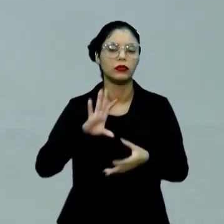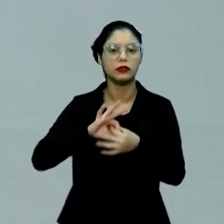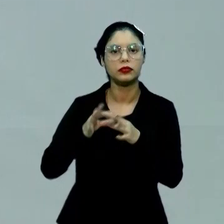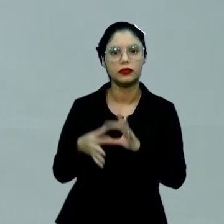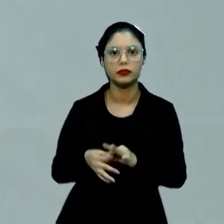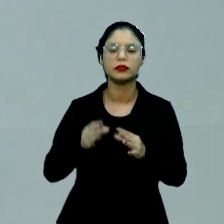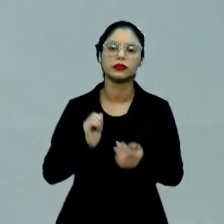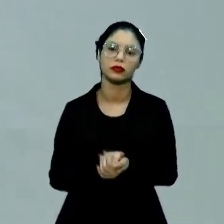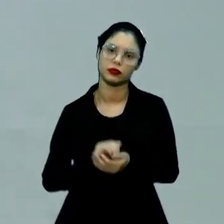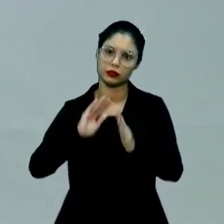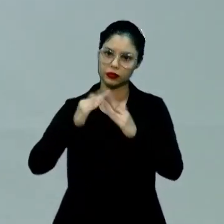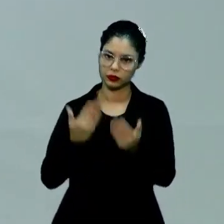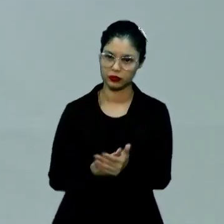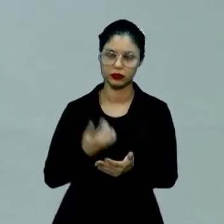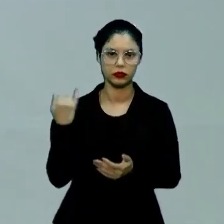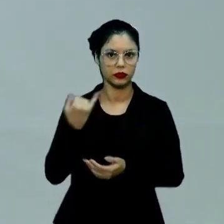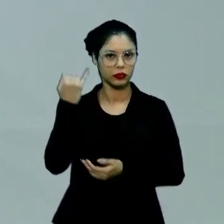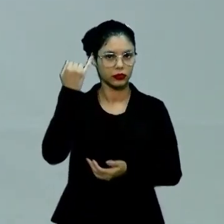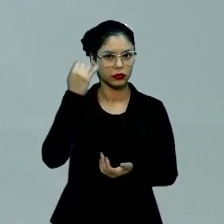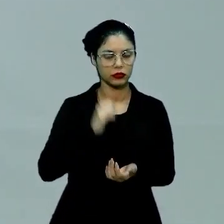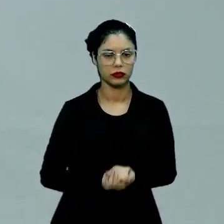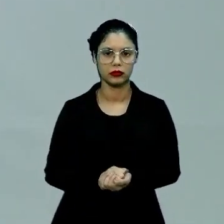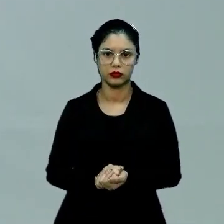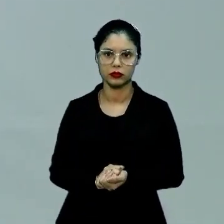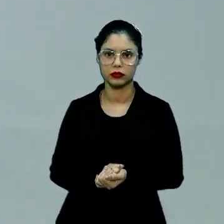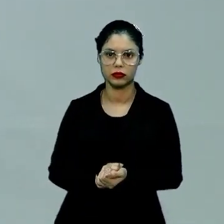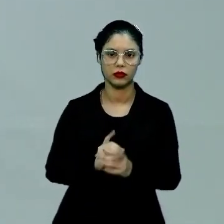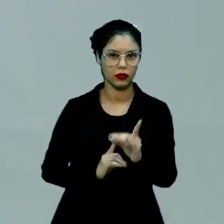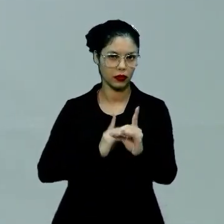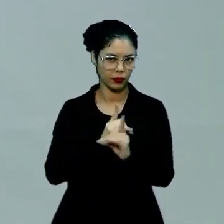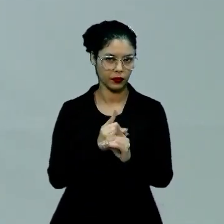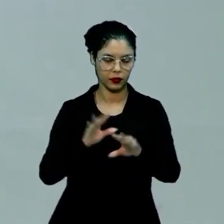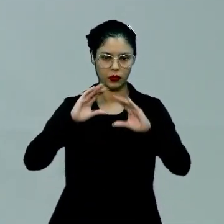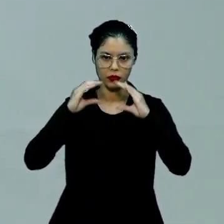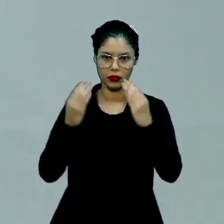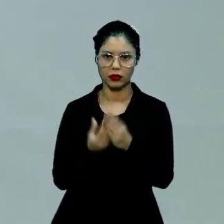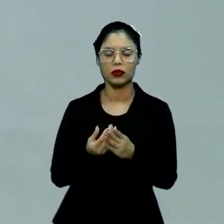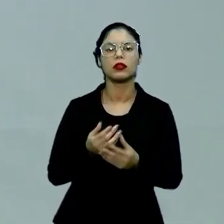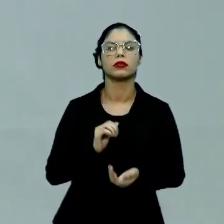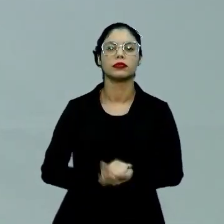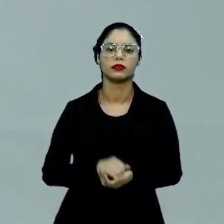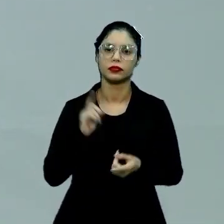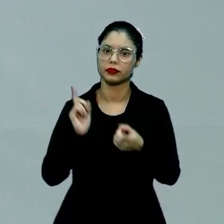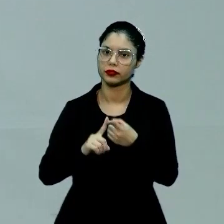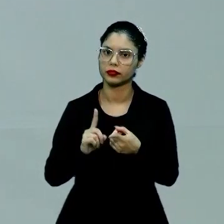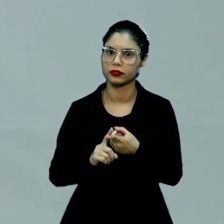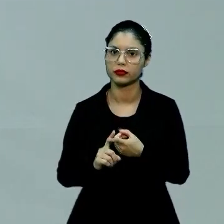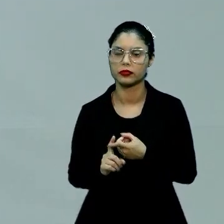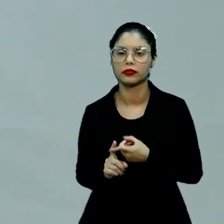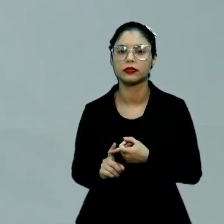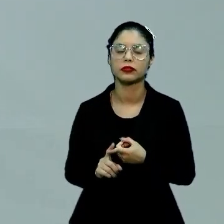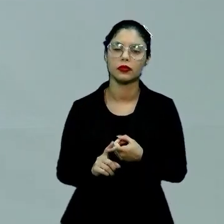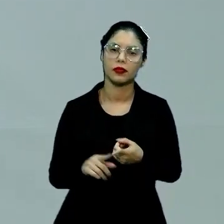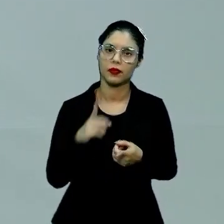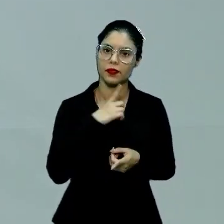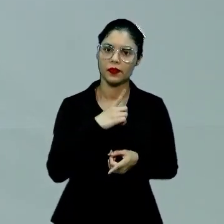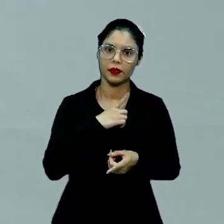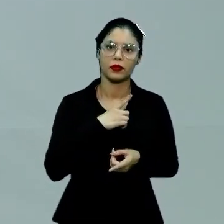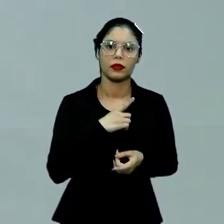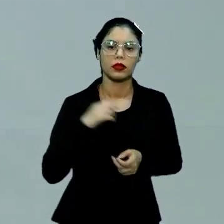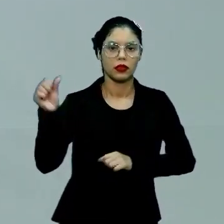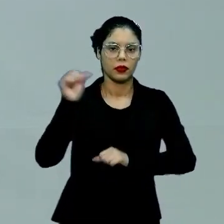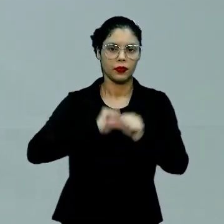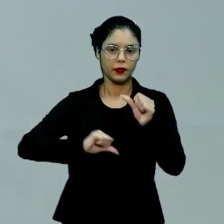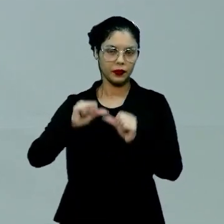escolar é fundamental para a identificação do ser, para a delimitação. Porque, por exemplo, na escola que a gente tem as maiores